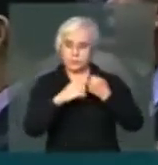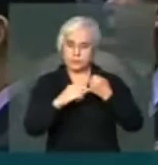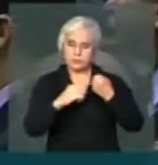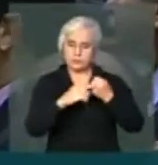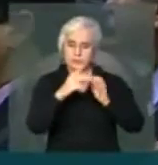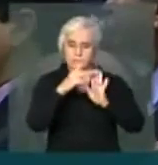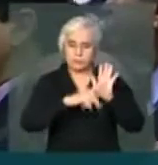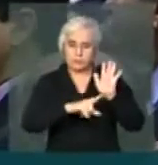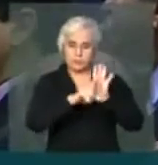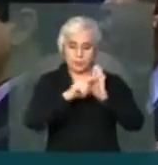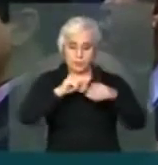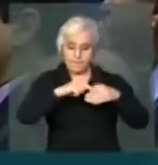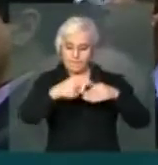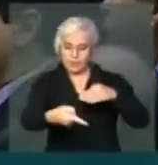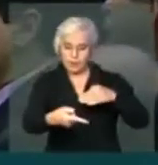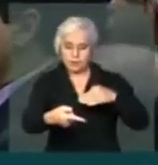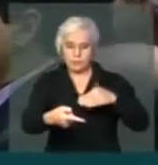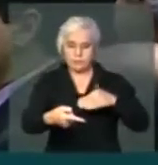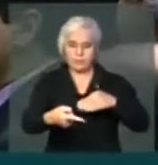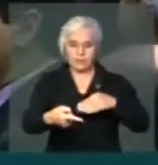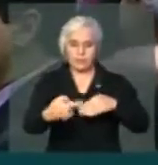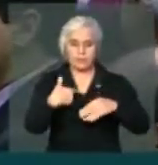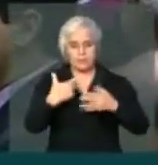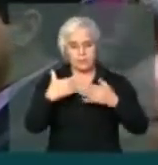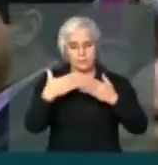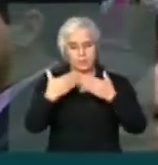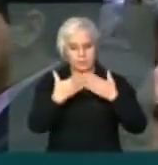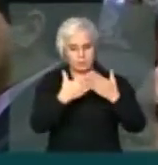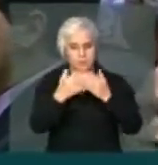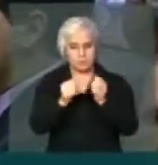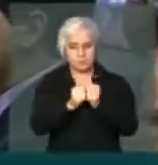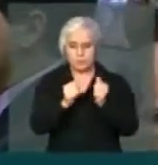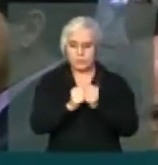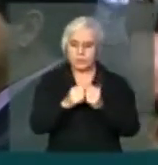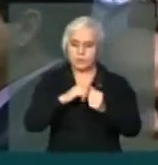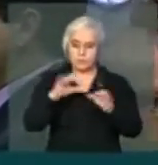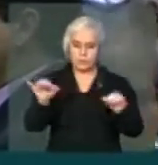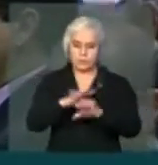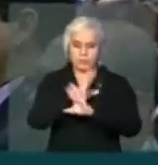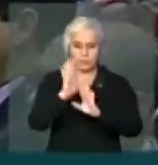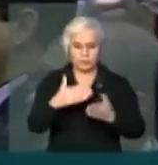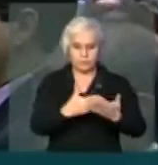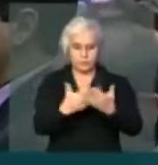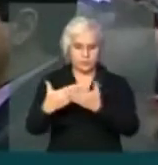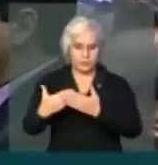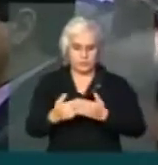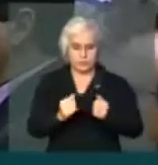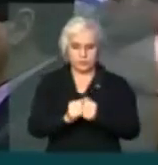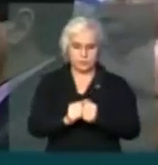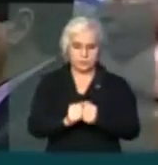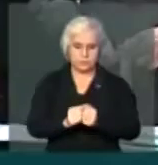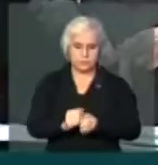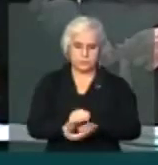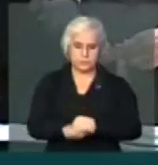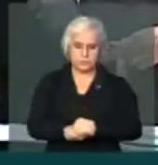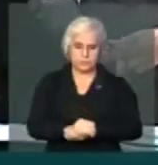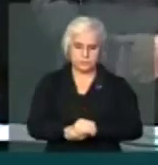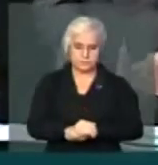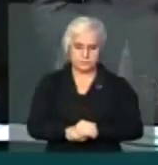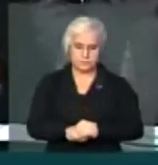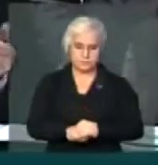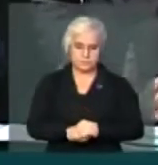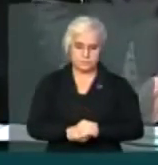PLs seguintes, que eu defendo que sejam apreciados, estão aptos para apreciação do Congresso. Os trataremos dos seguintes na hora certa.